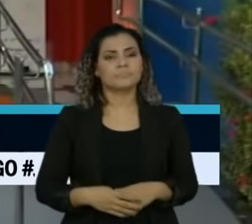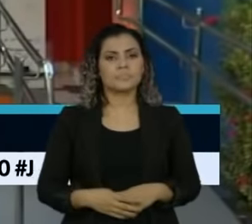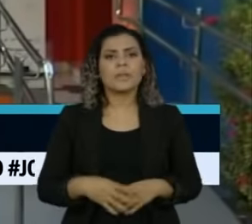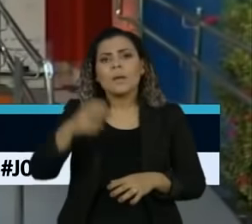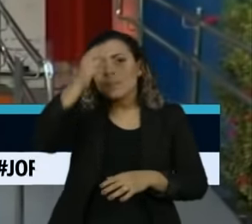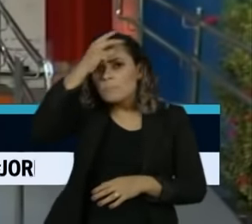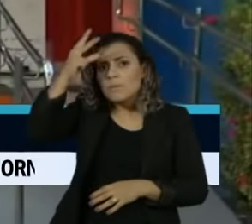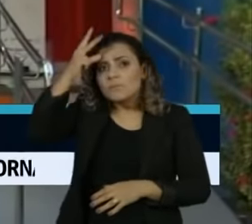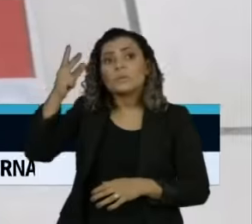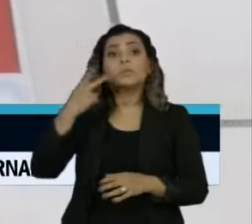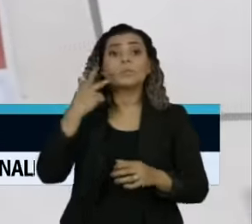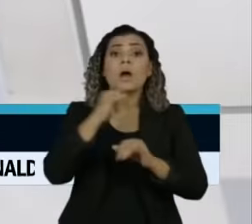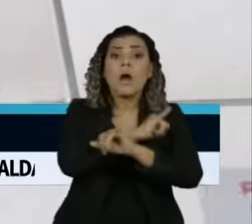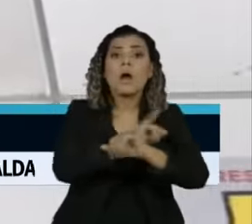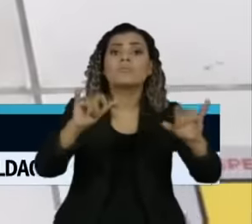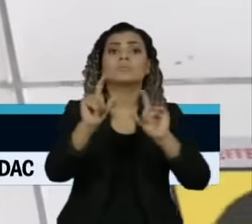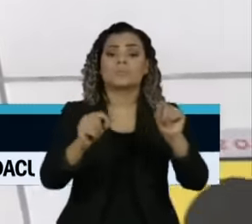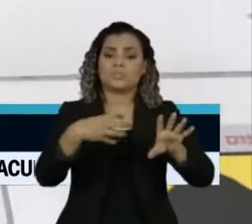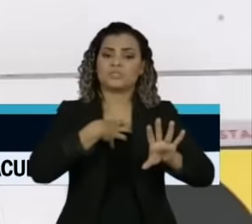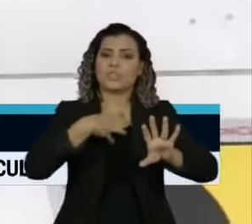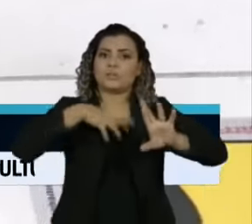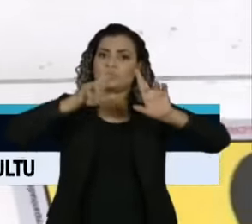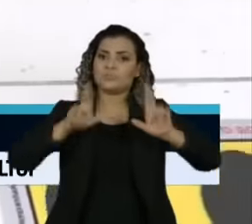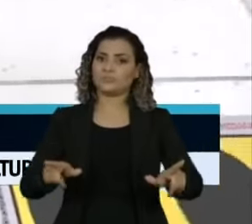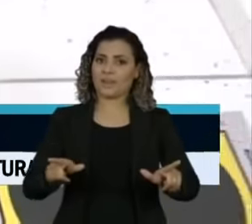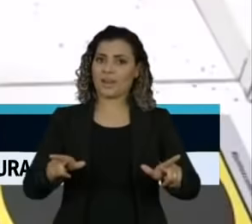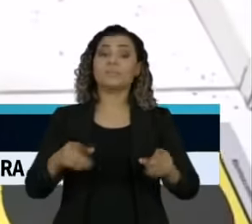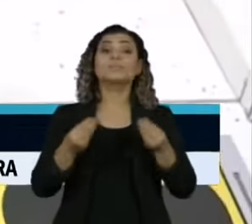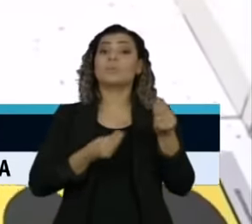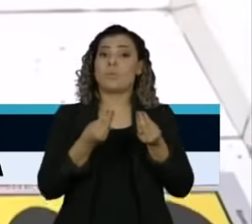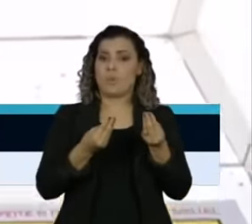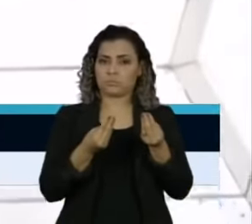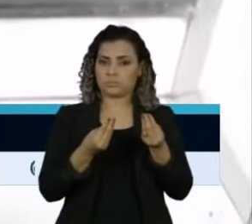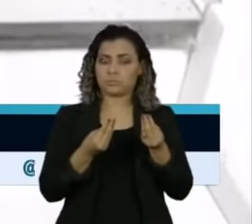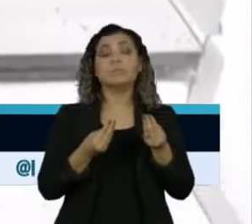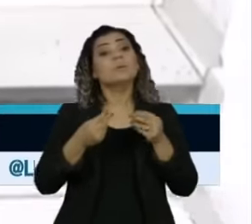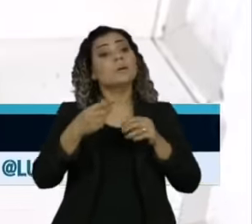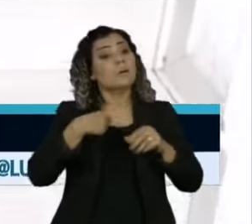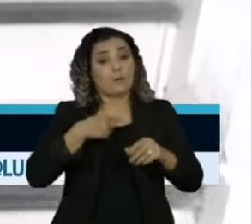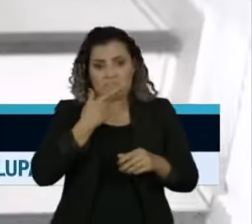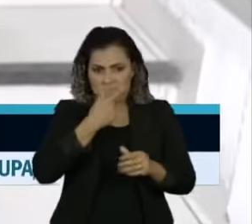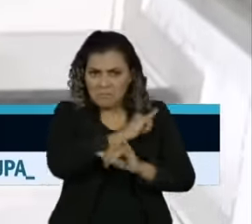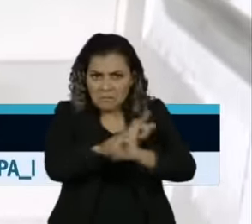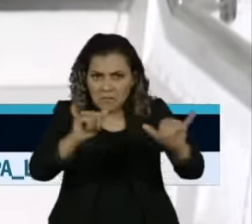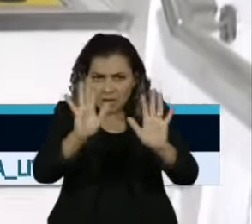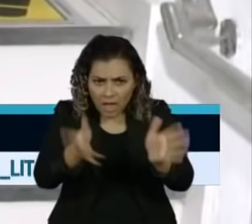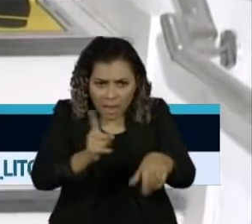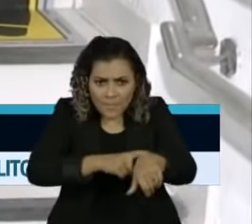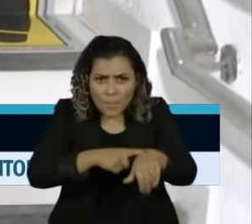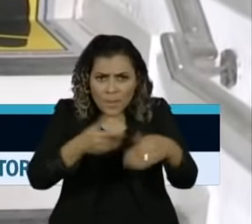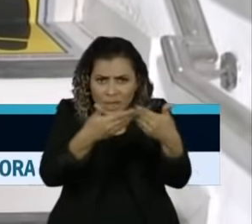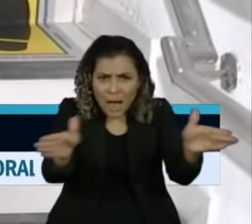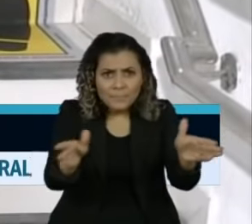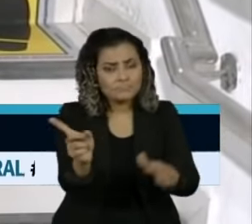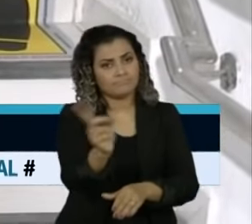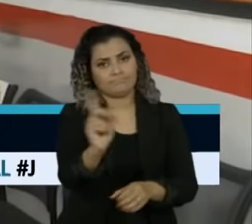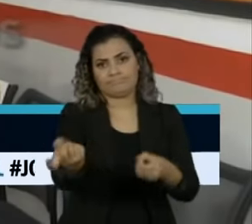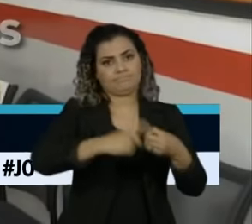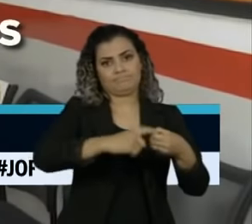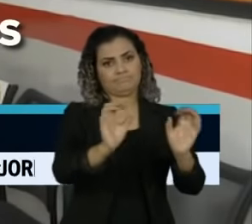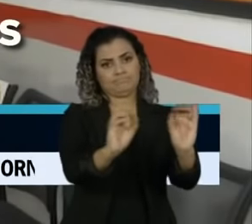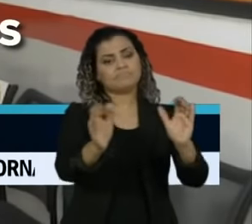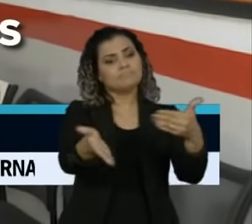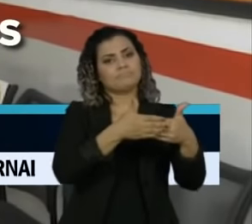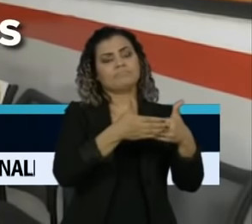município adotou a postura contrária à decisão do Estado, que ainda não considera que é o momento correto para o retorno.